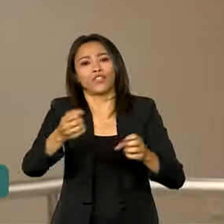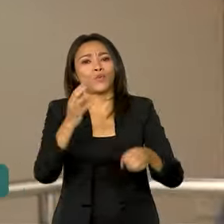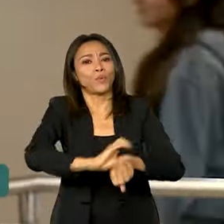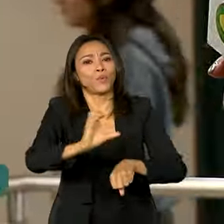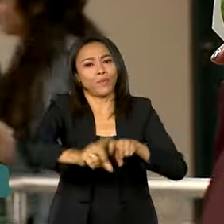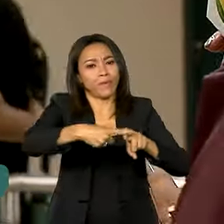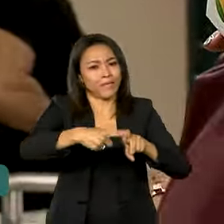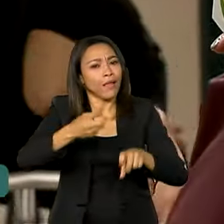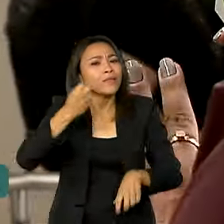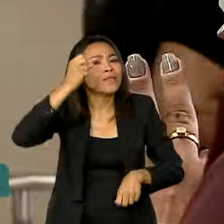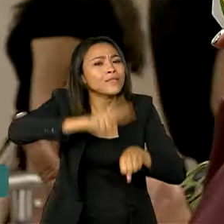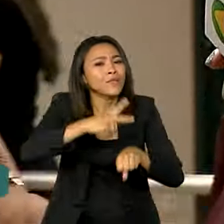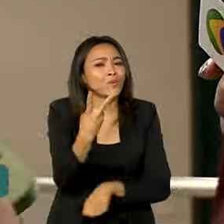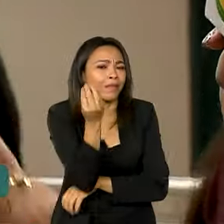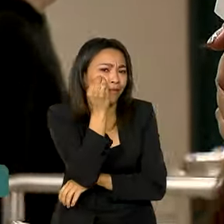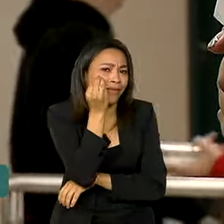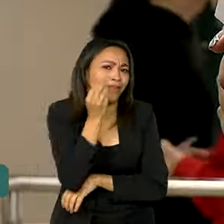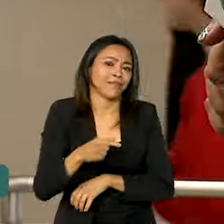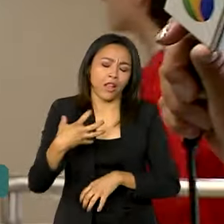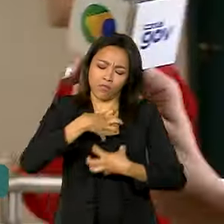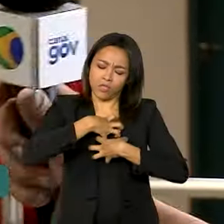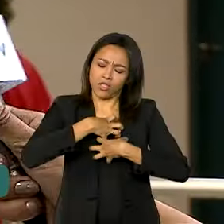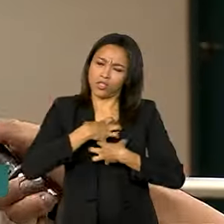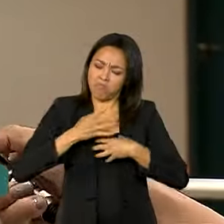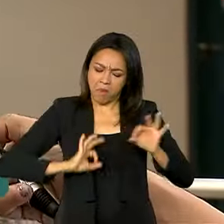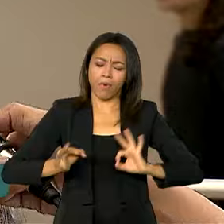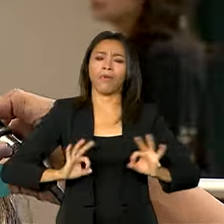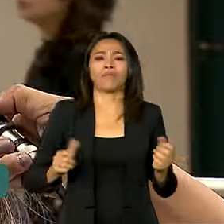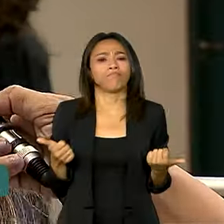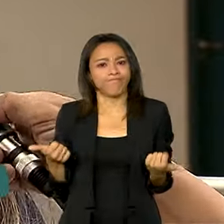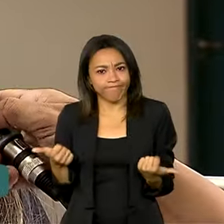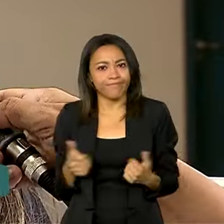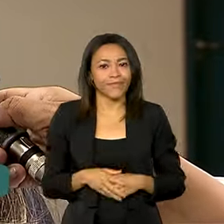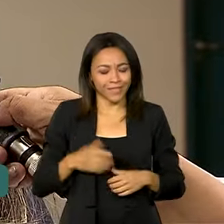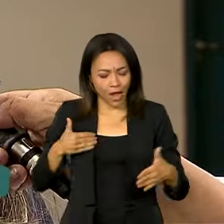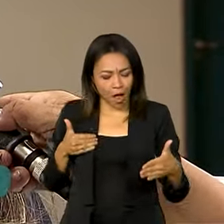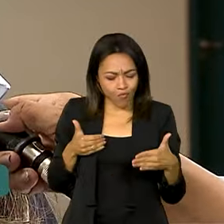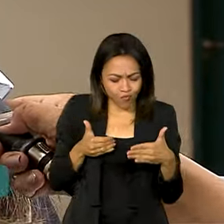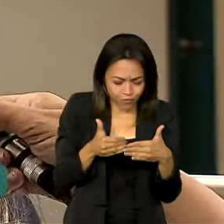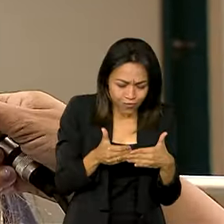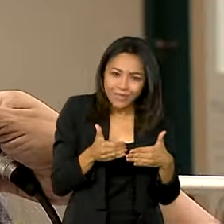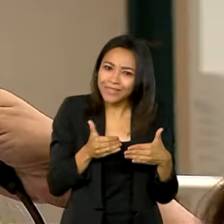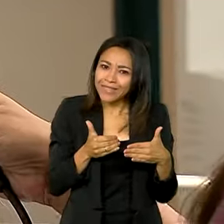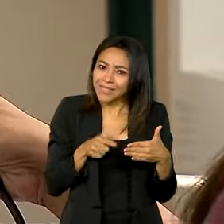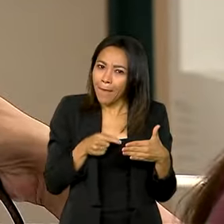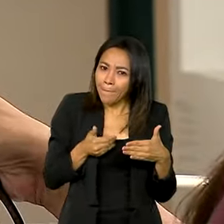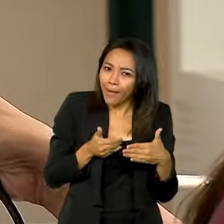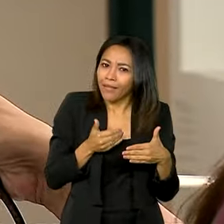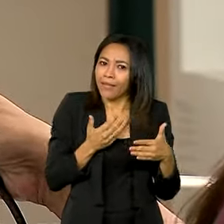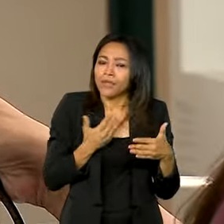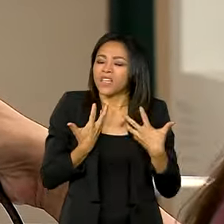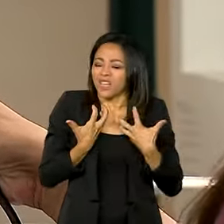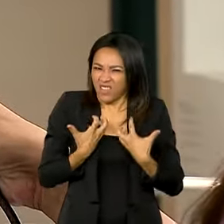será a segunda tentativa, e ela se sente mais preparada. É uma reta final que é resumida em